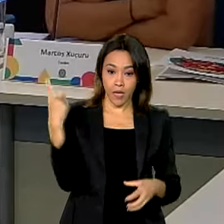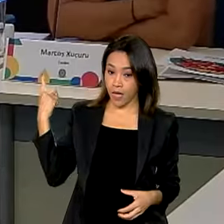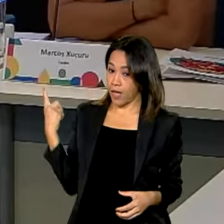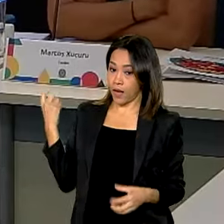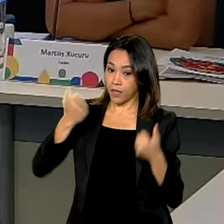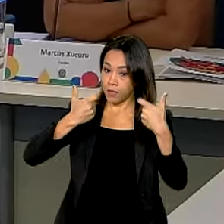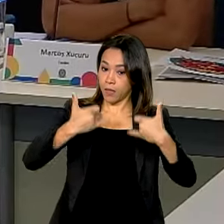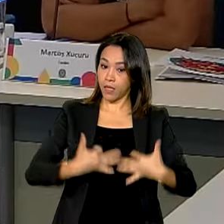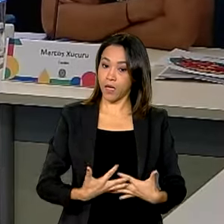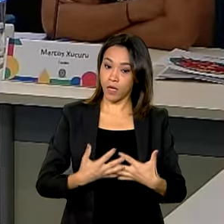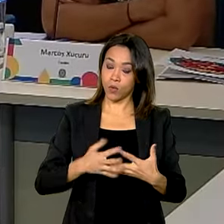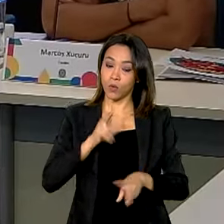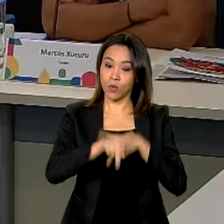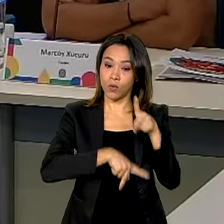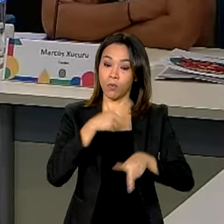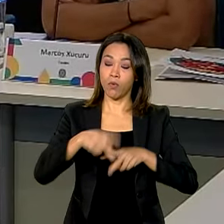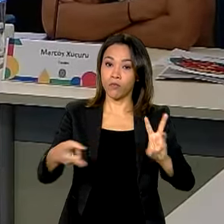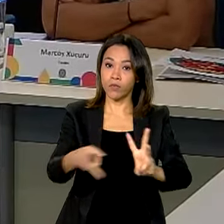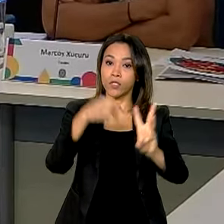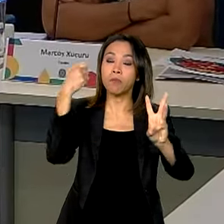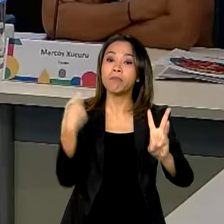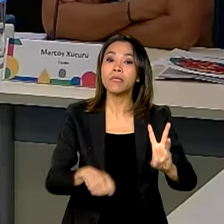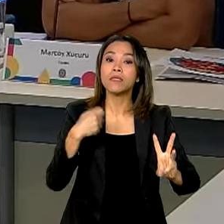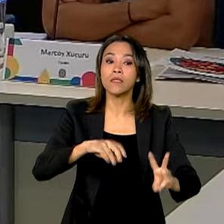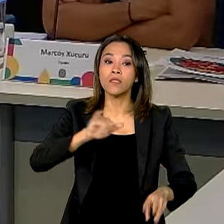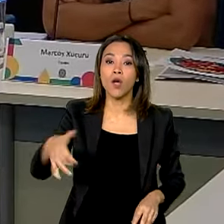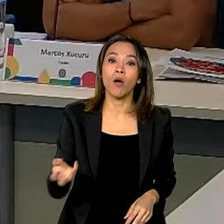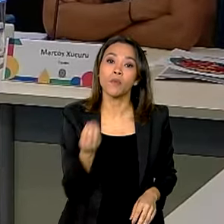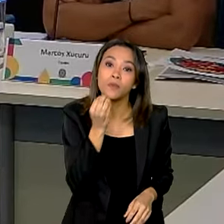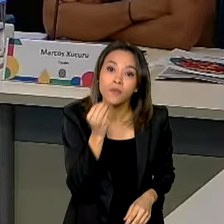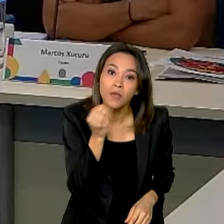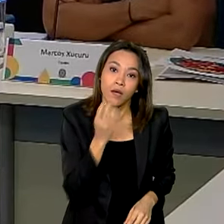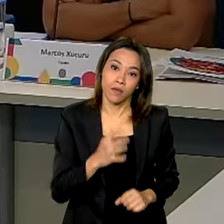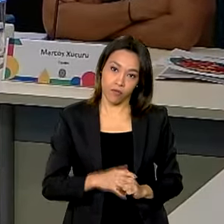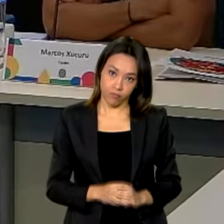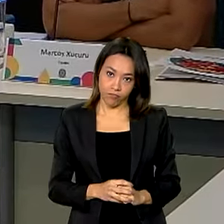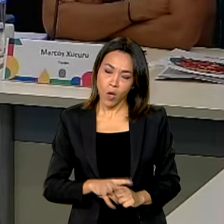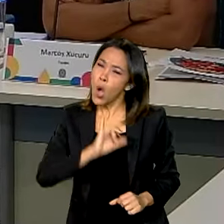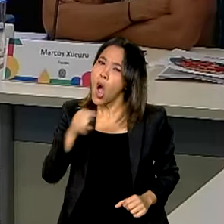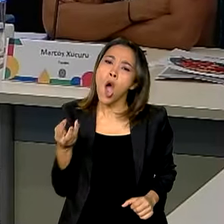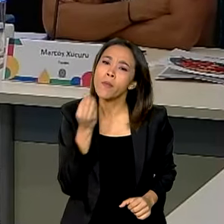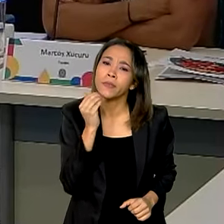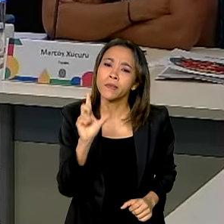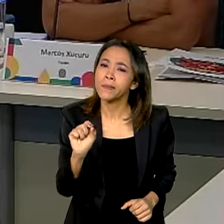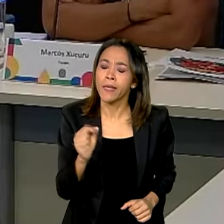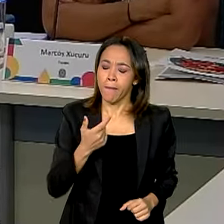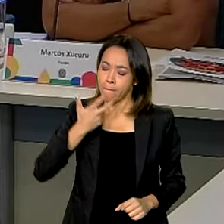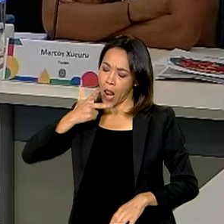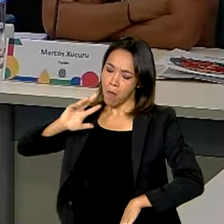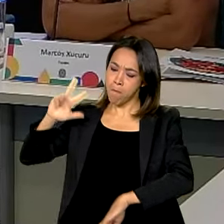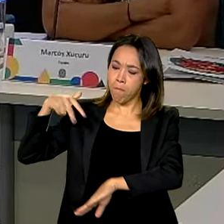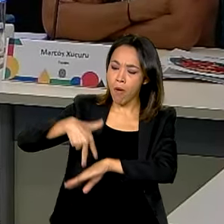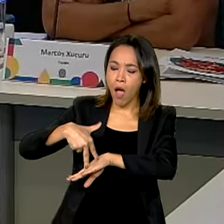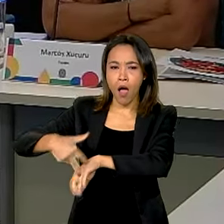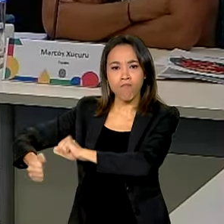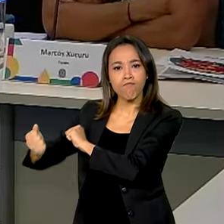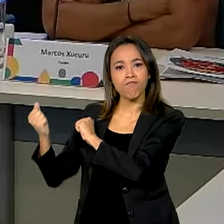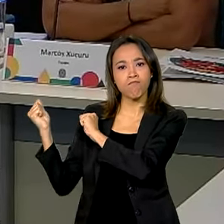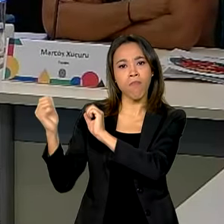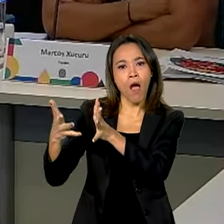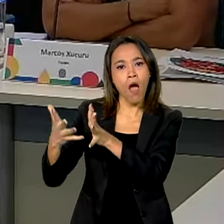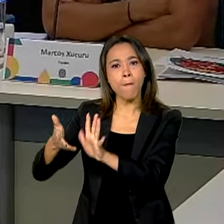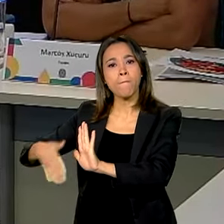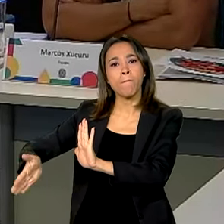precisa de oportunidade, precisa de oportunidade para falar, para opinar, para